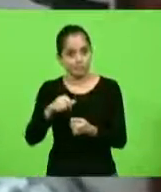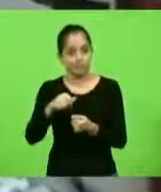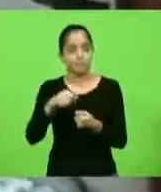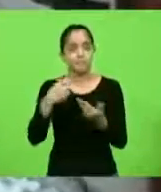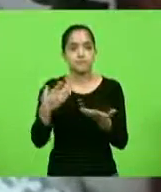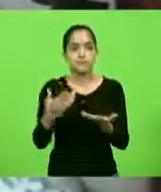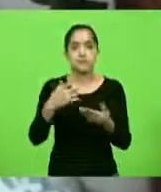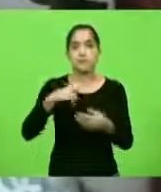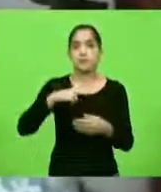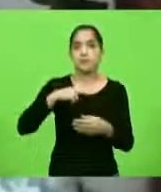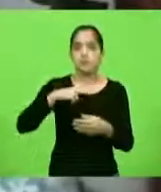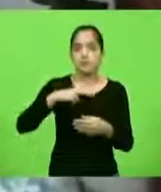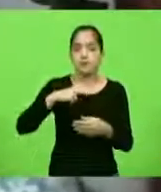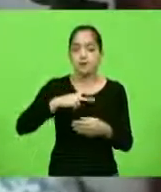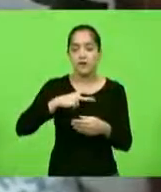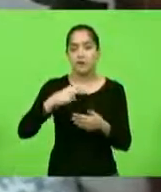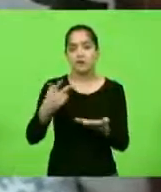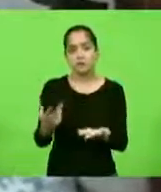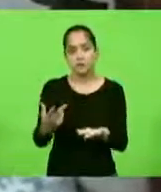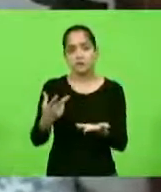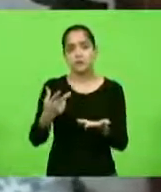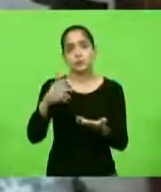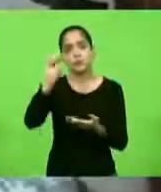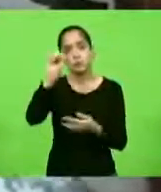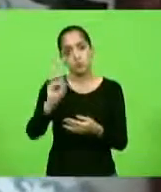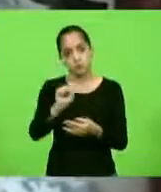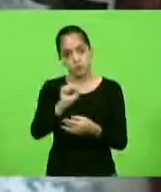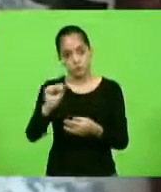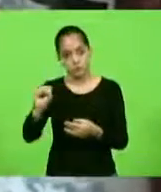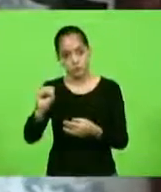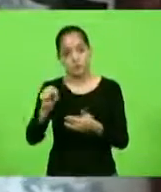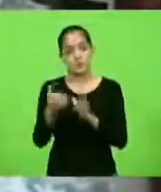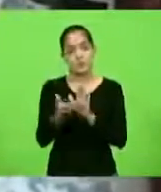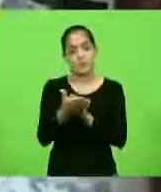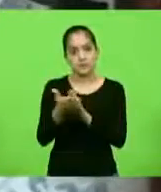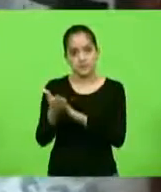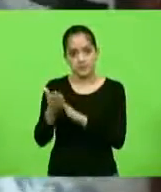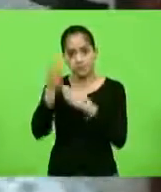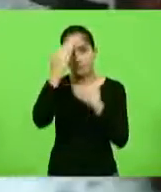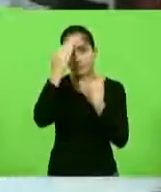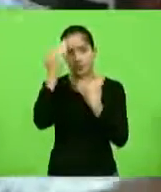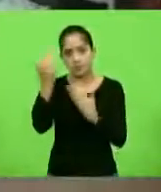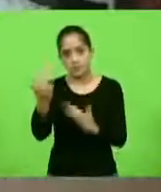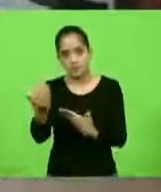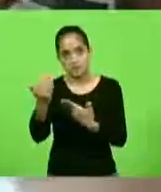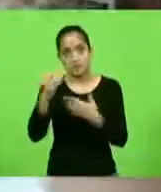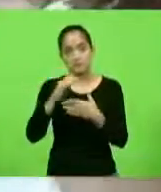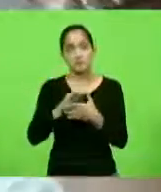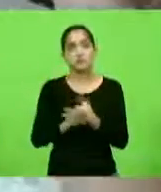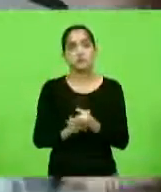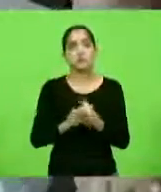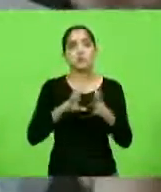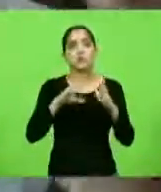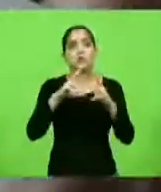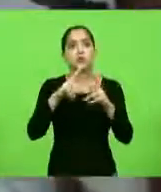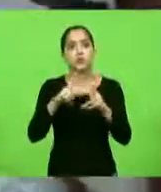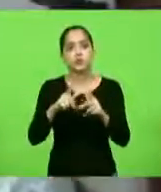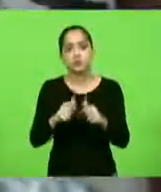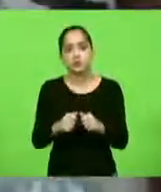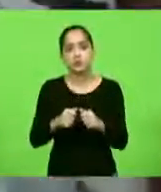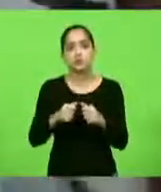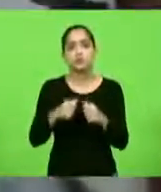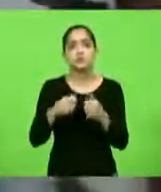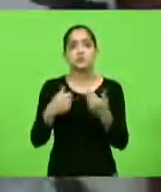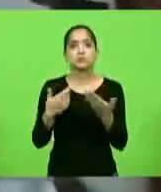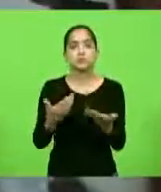rede privada, quanto do SUS. Parabenizar, agradecer, entende? Todo o envolvimento,